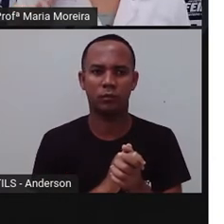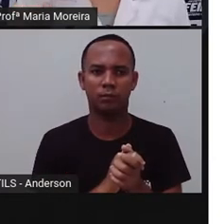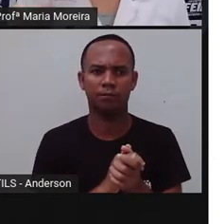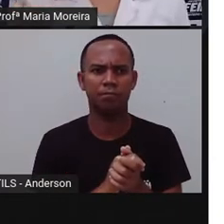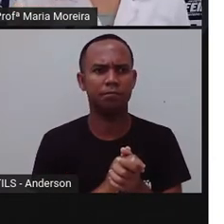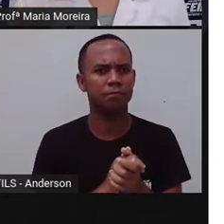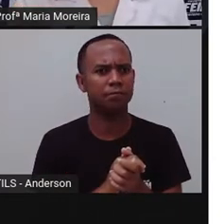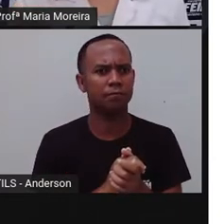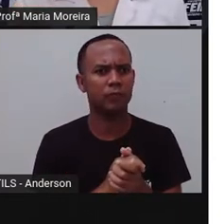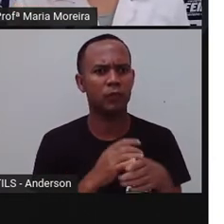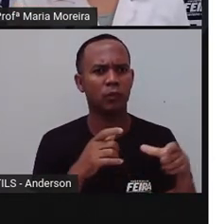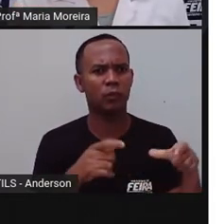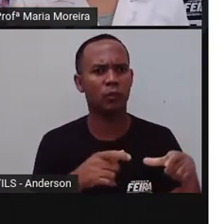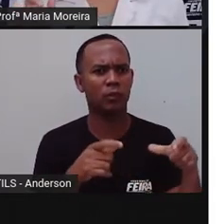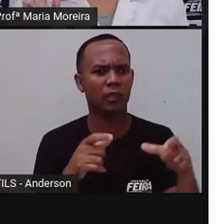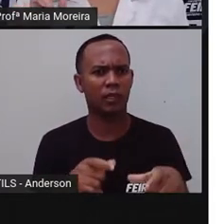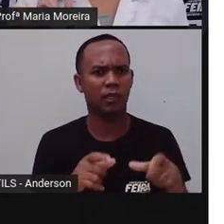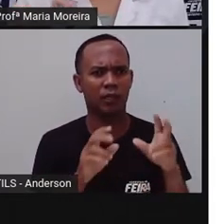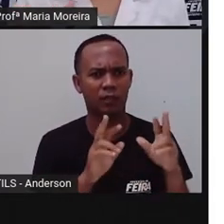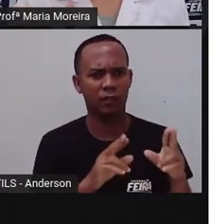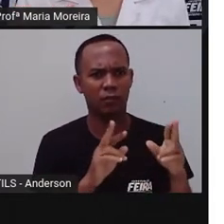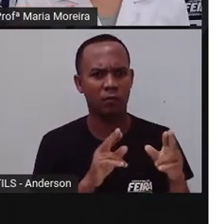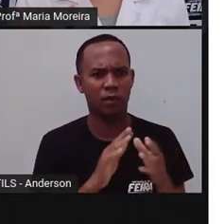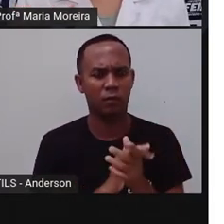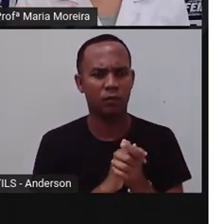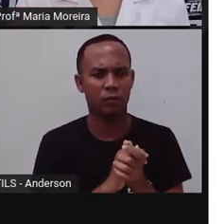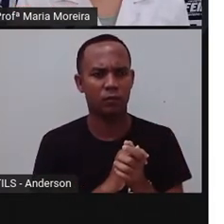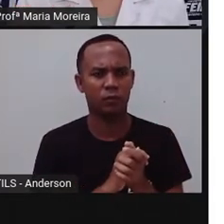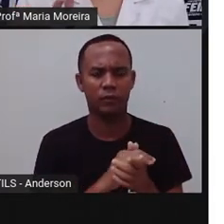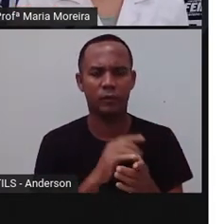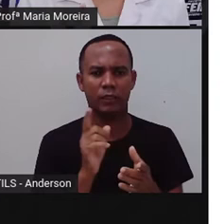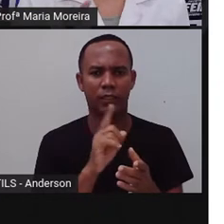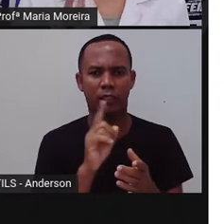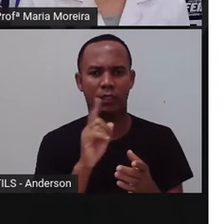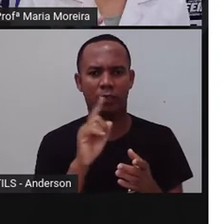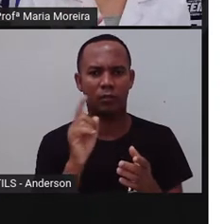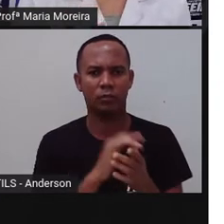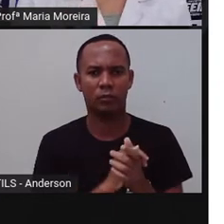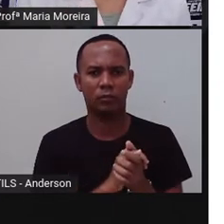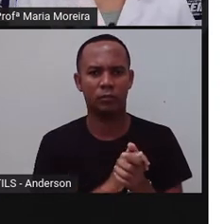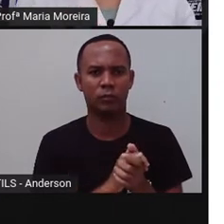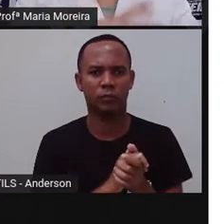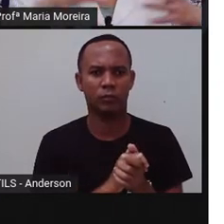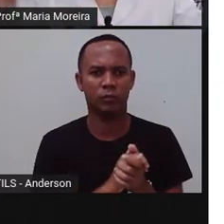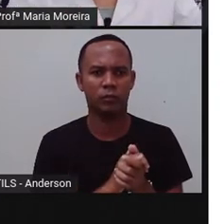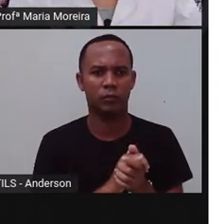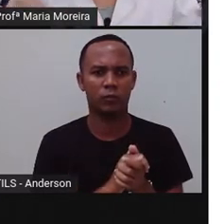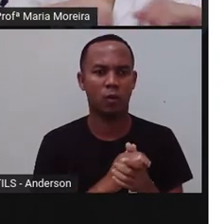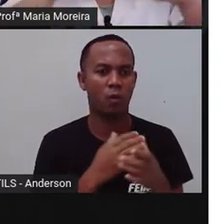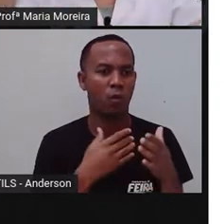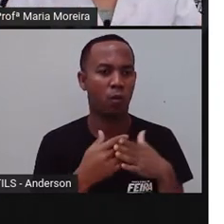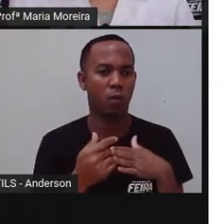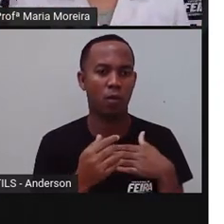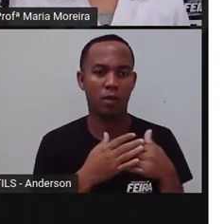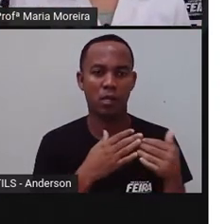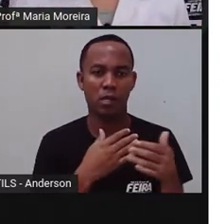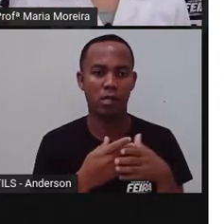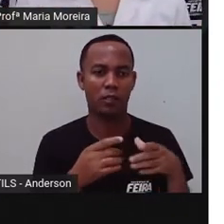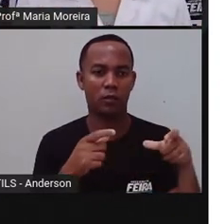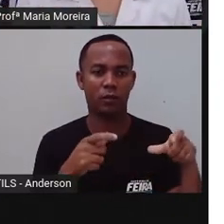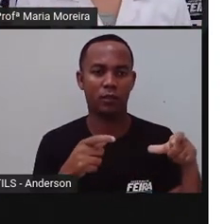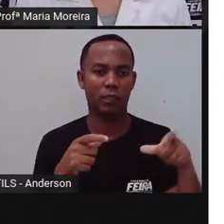Mas espaço e lugar não é a mesma coisa? Não. Espaço, né, é qualquer ambiente.